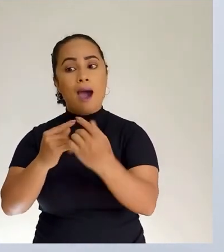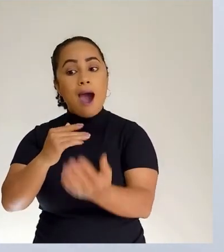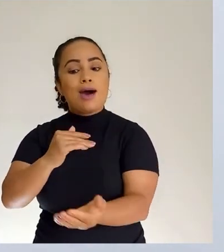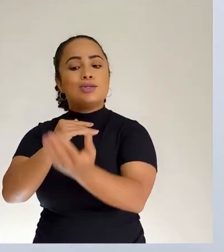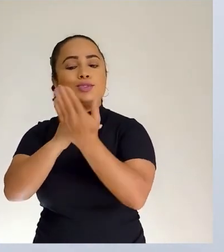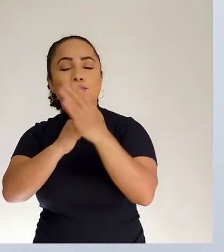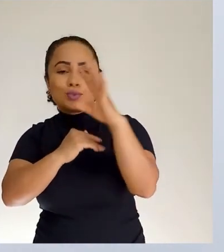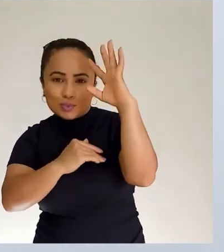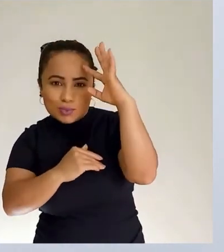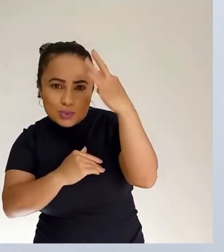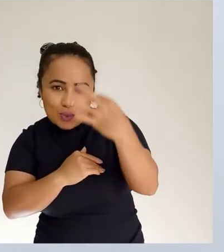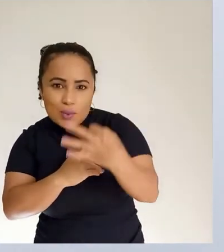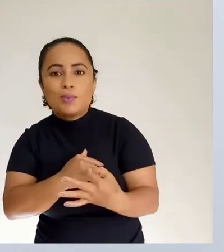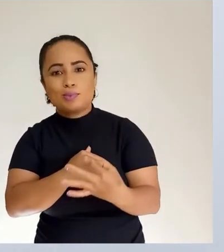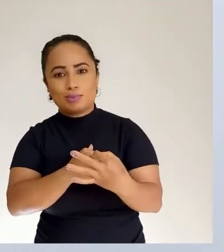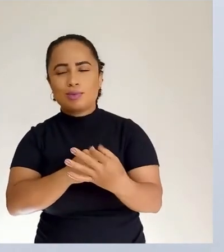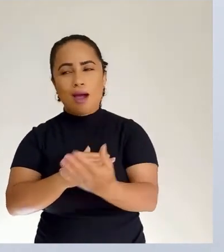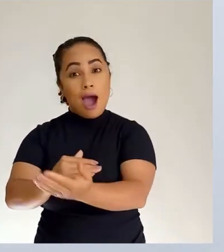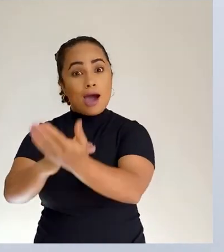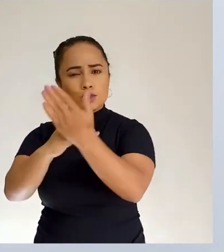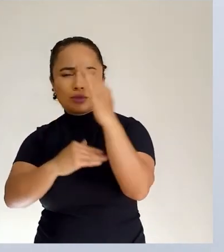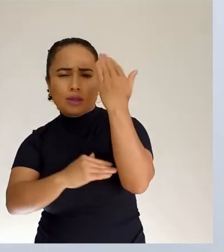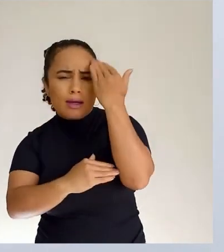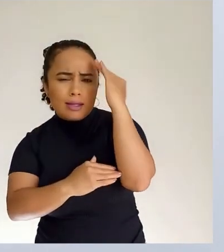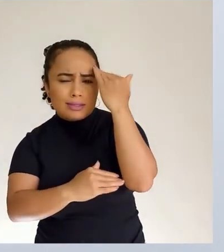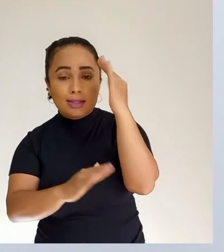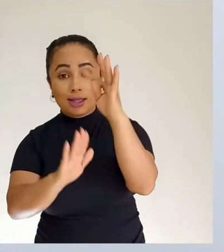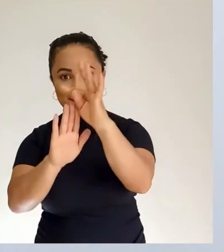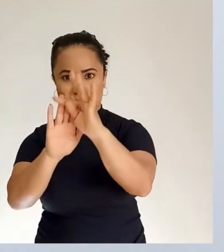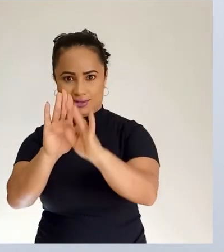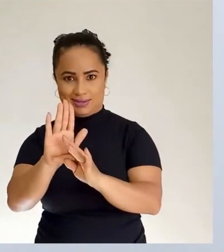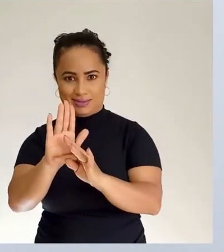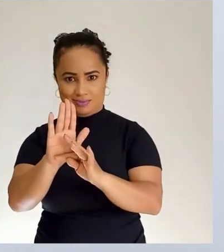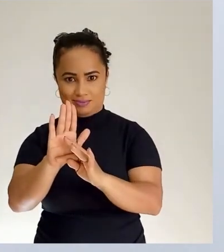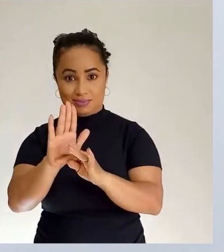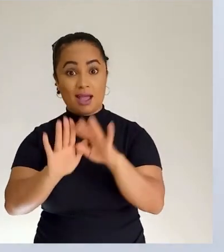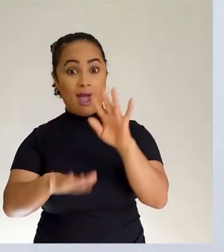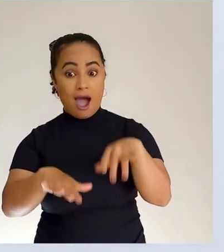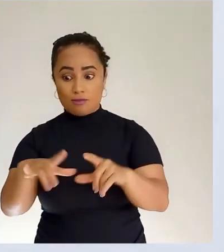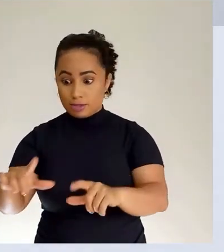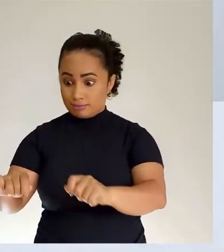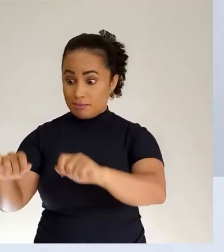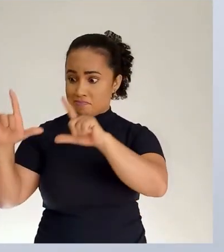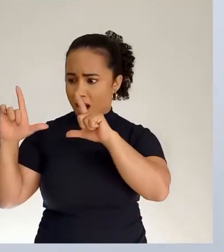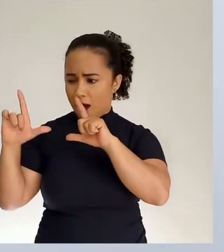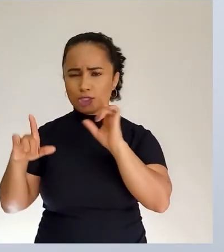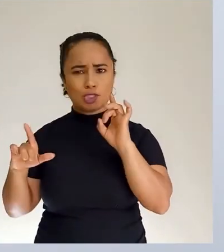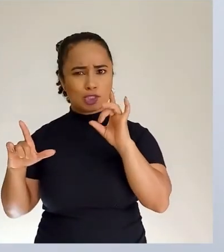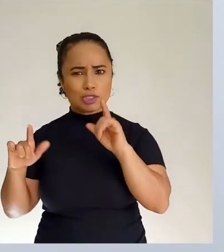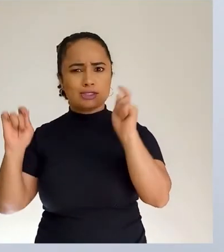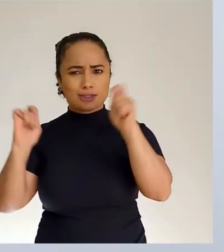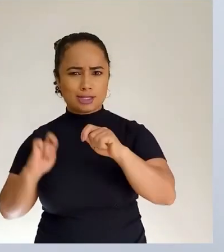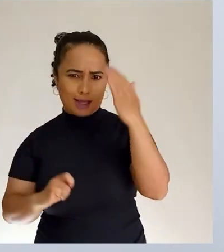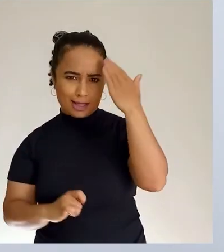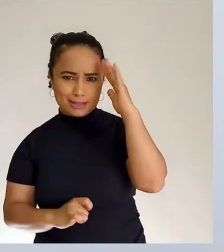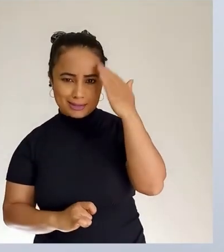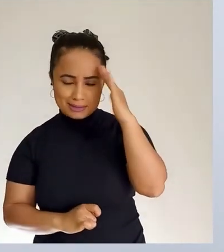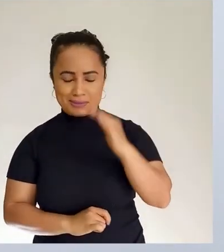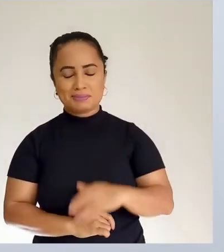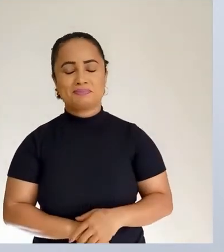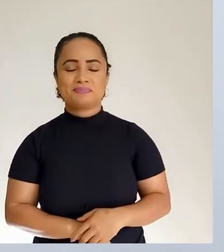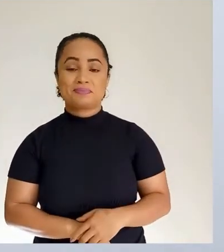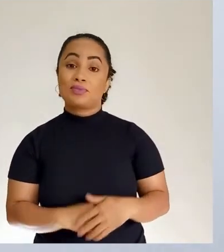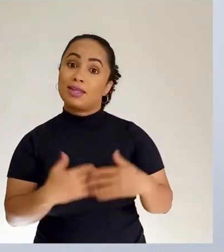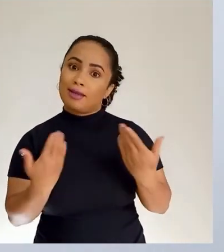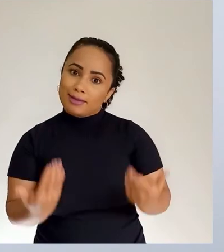construção do sentido do texto e, às vezes, ela sozinha constrói o texto, tá certo? Então, nós ficamos por